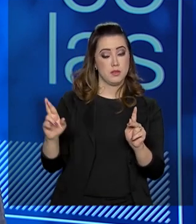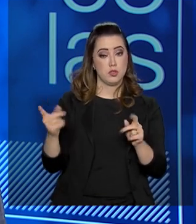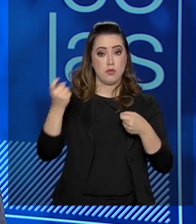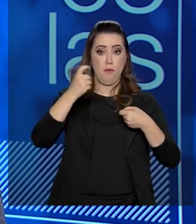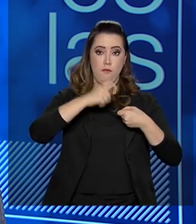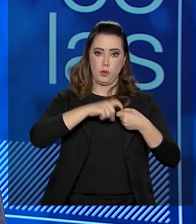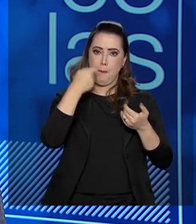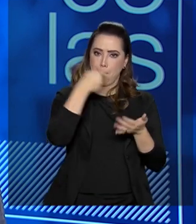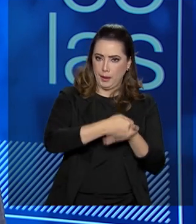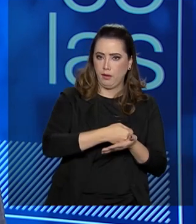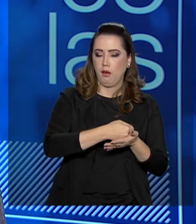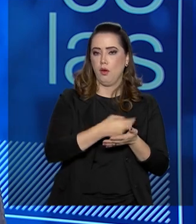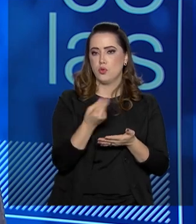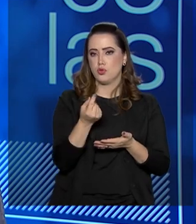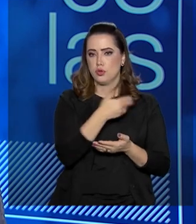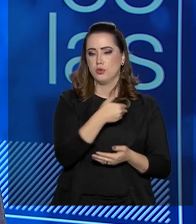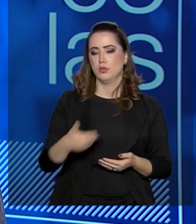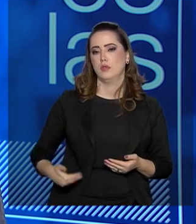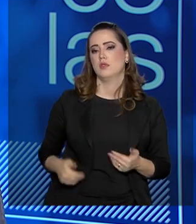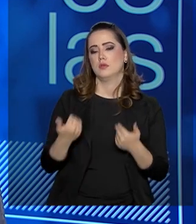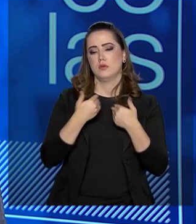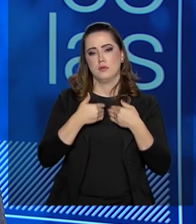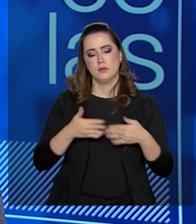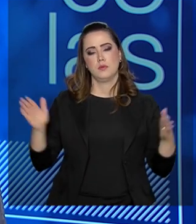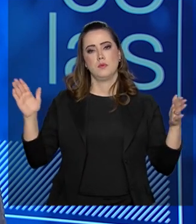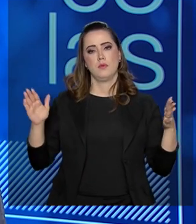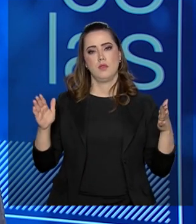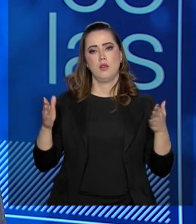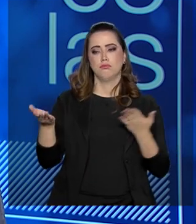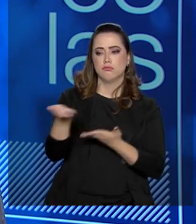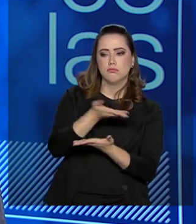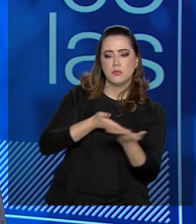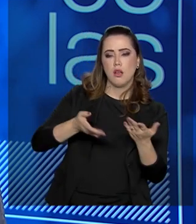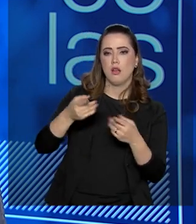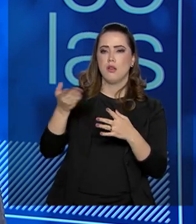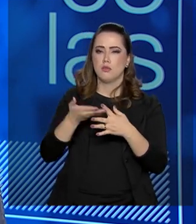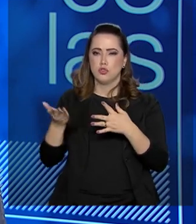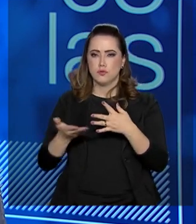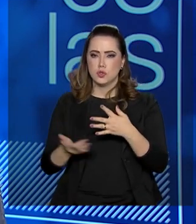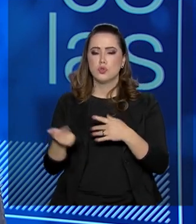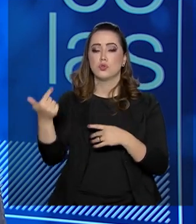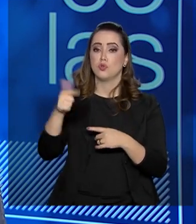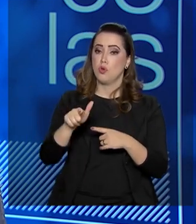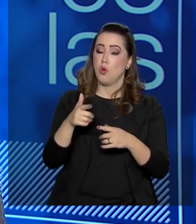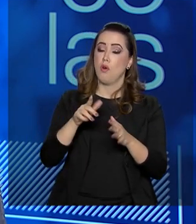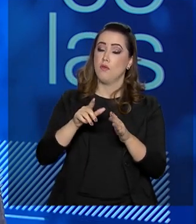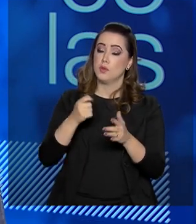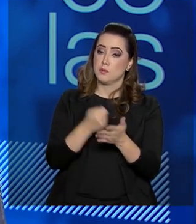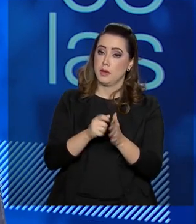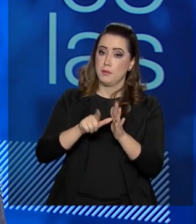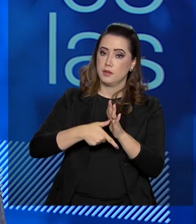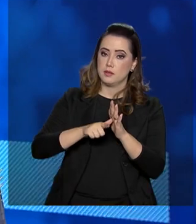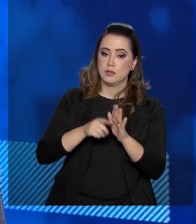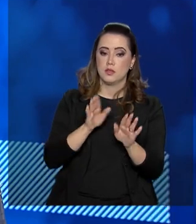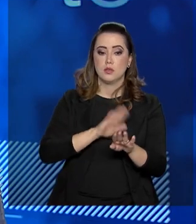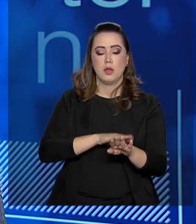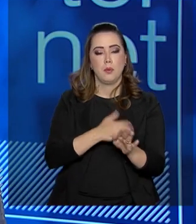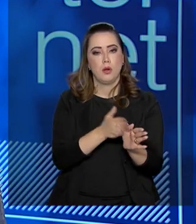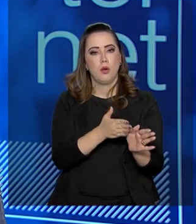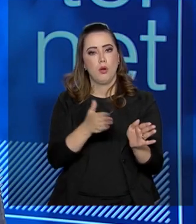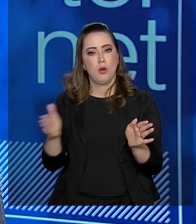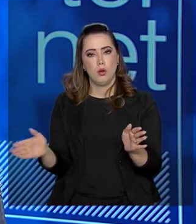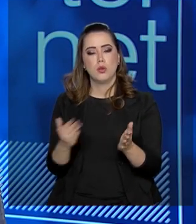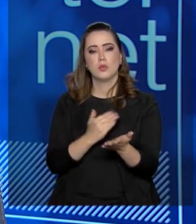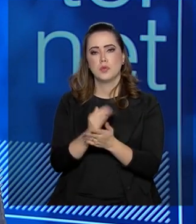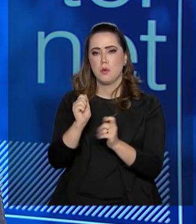E nós estamos abertos a negociar as inadimplências. Os prazos estão agora vigindo e